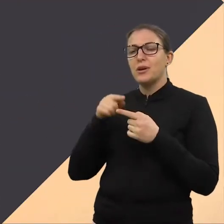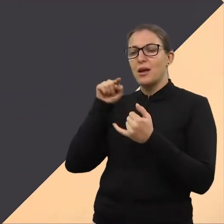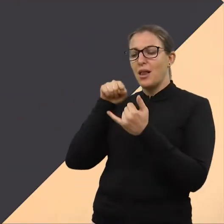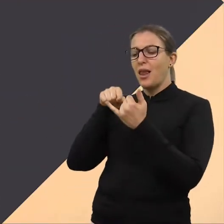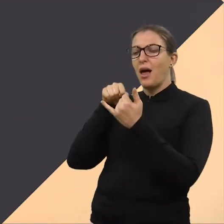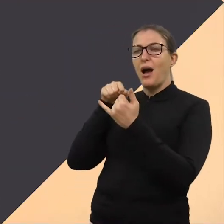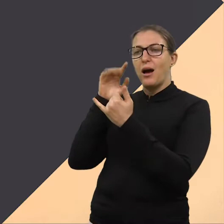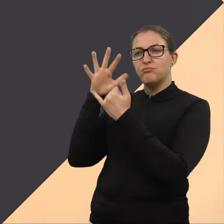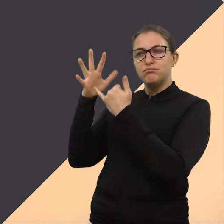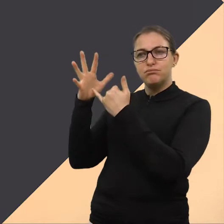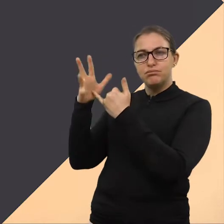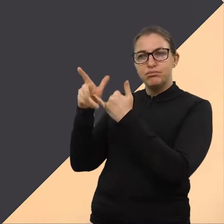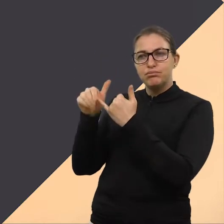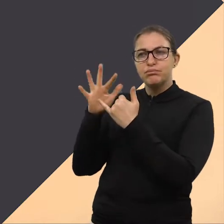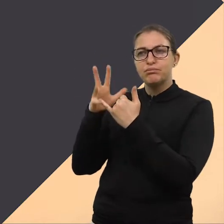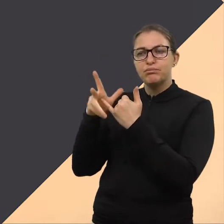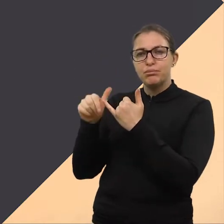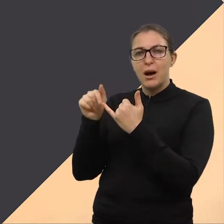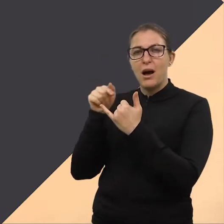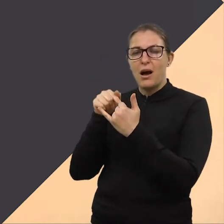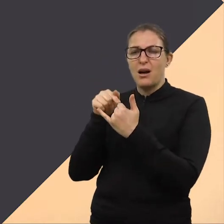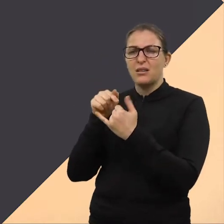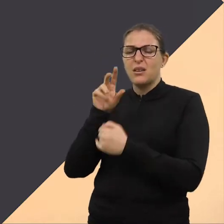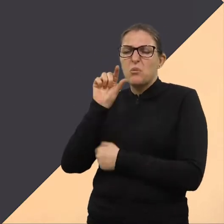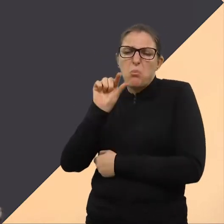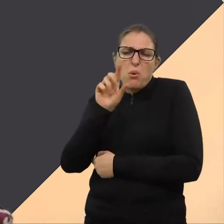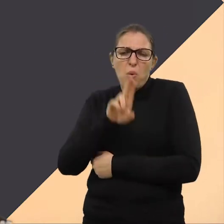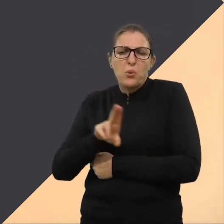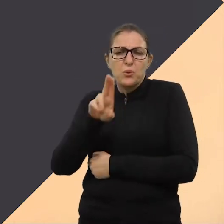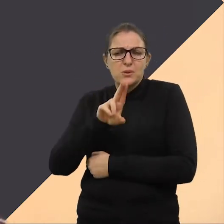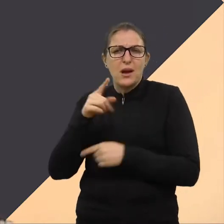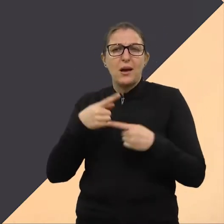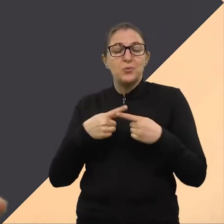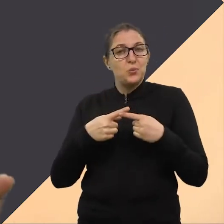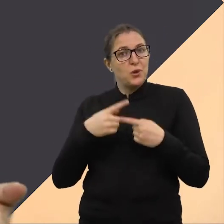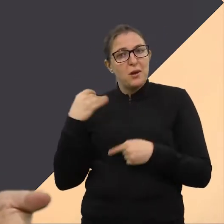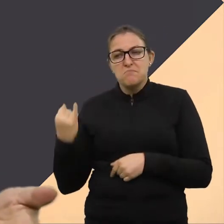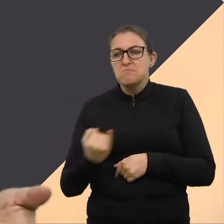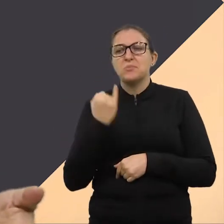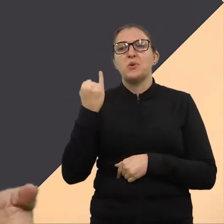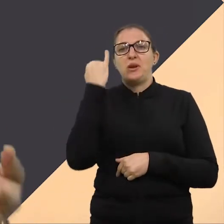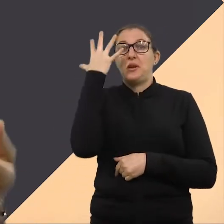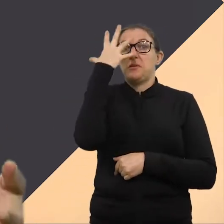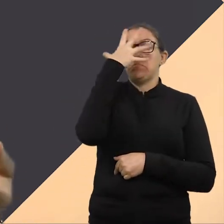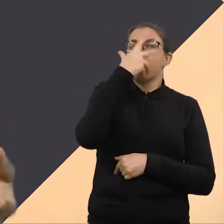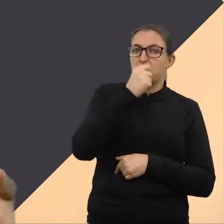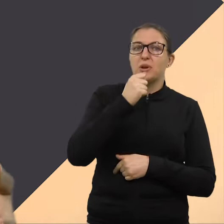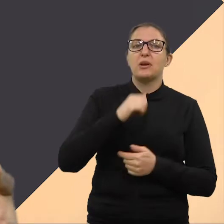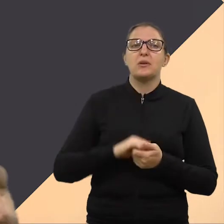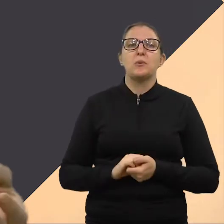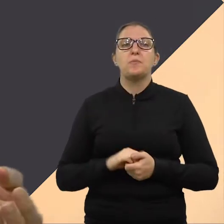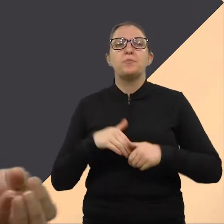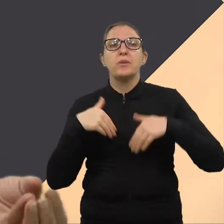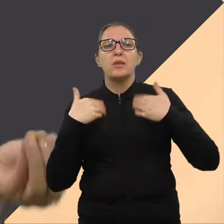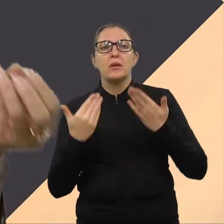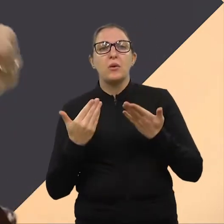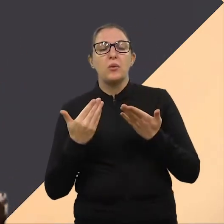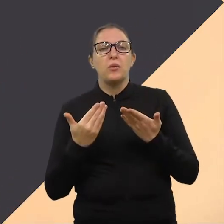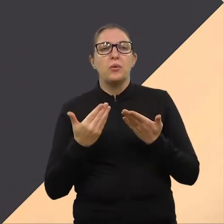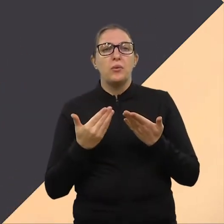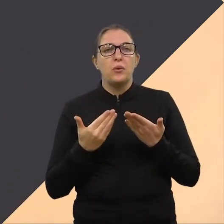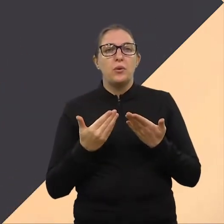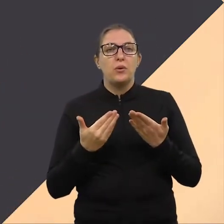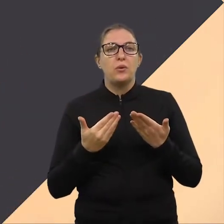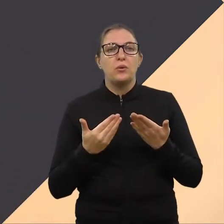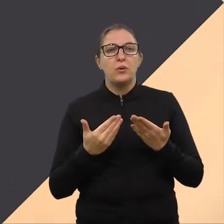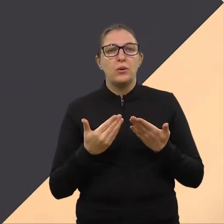no Longins, até... Eu acho que ele é pouco explorado pela sua grandiosidade, pela sua importância. Então, eu acho que